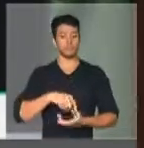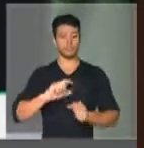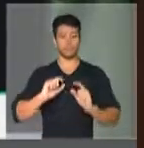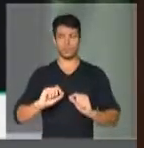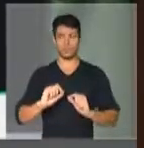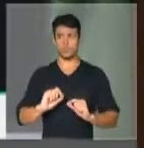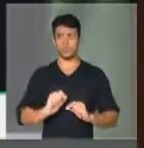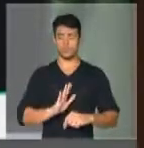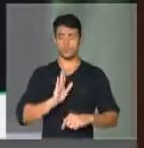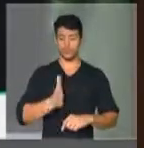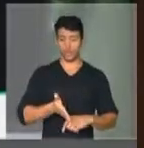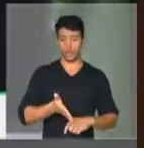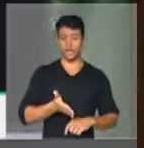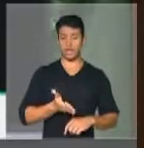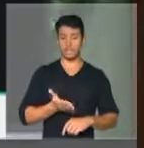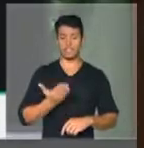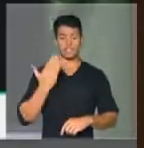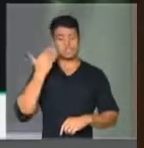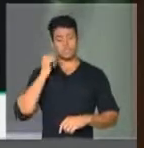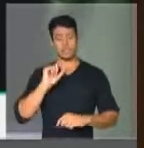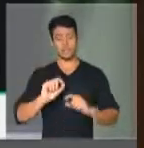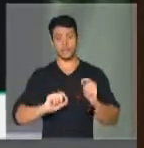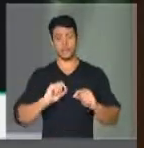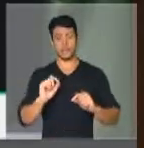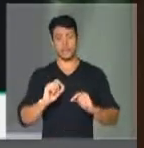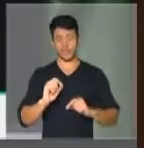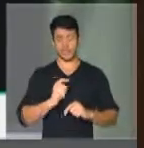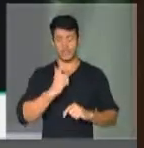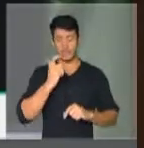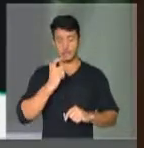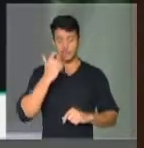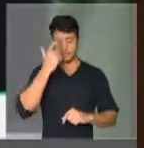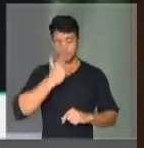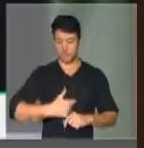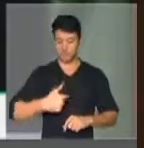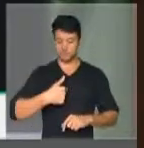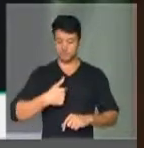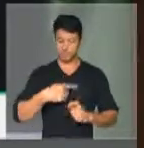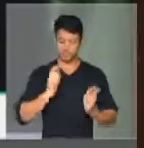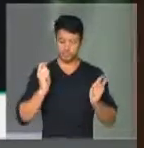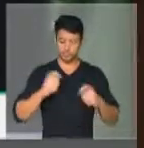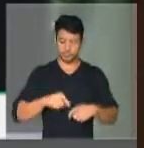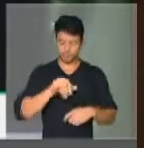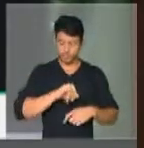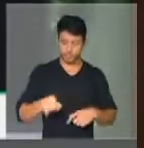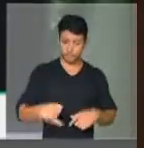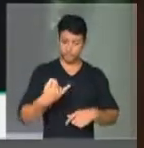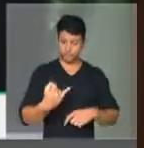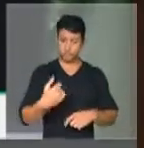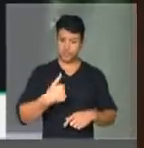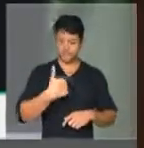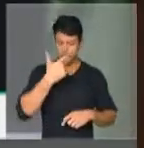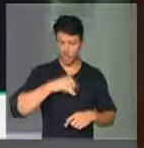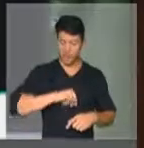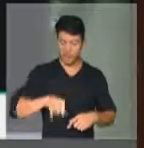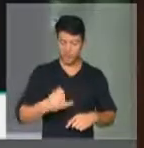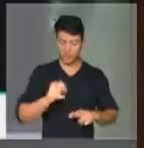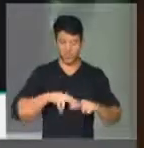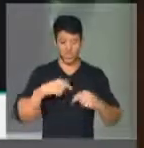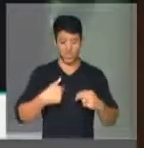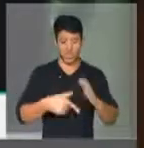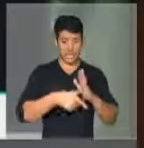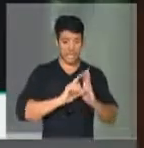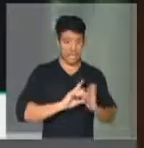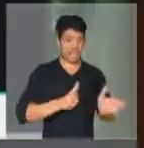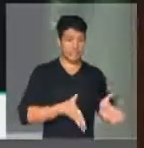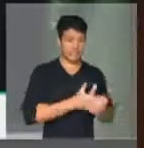levanto essa voz de alguém que teve na educação a sua grande oportunidade como pessoa pobre, que